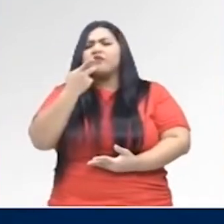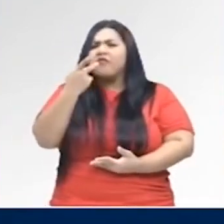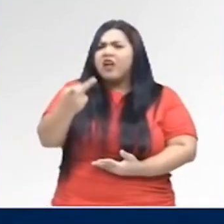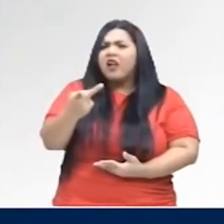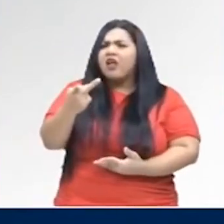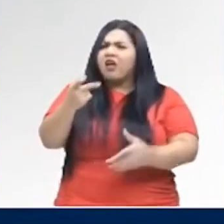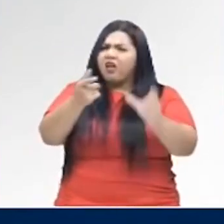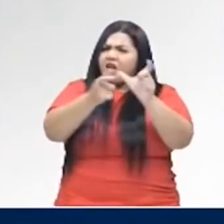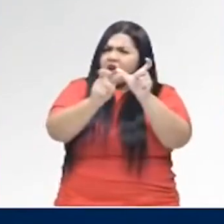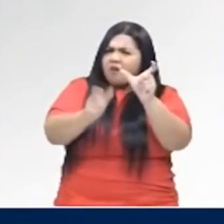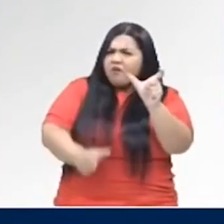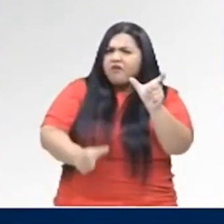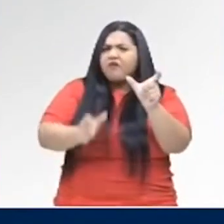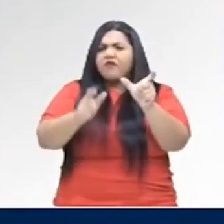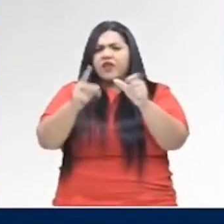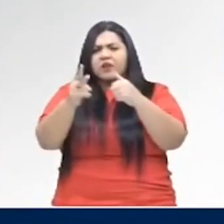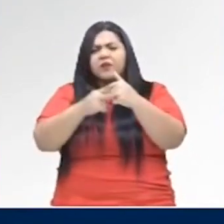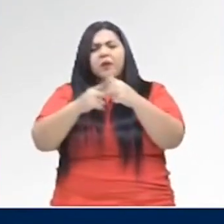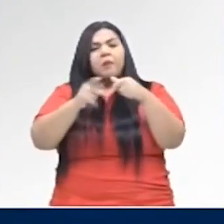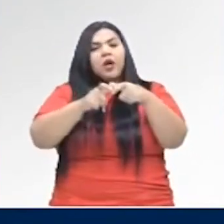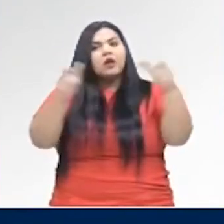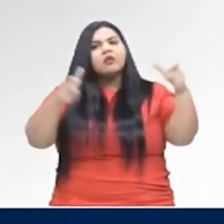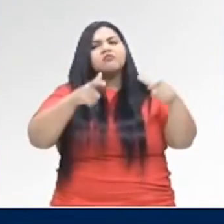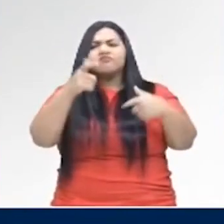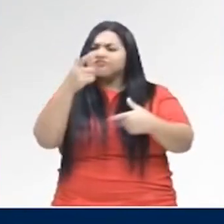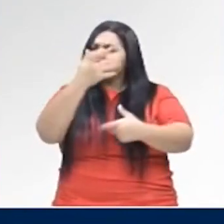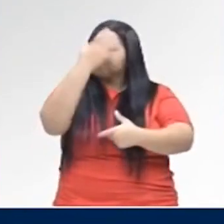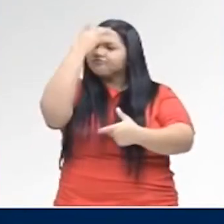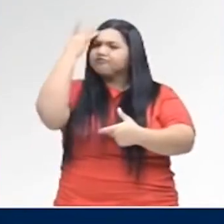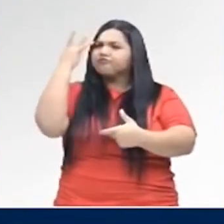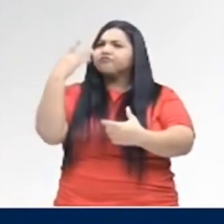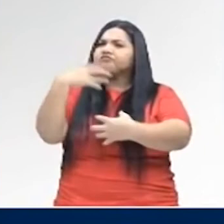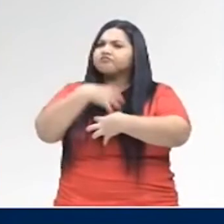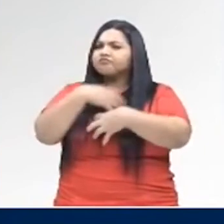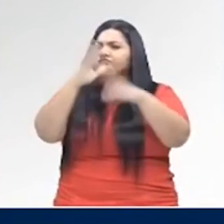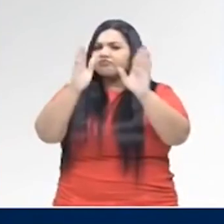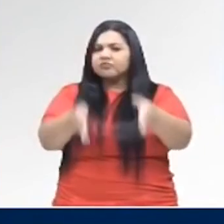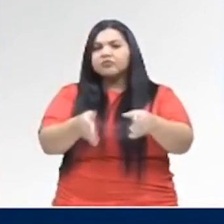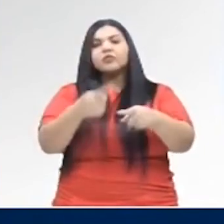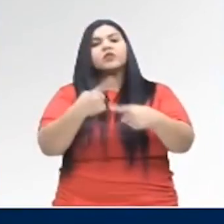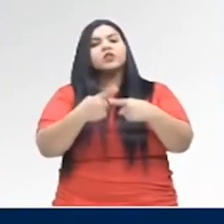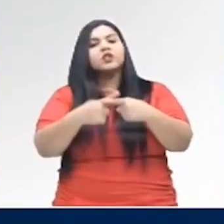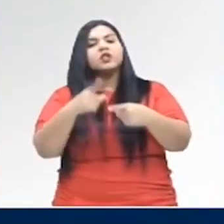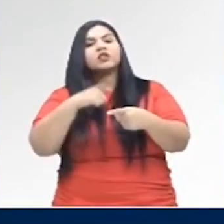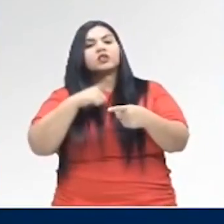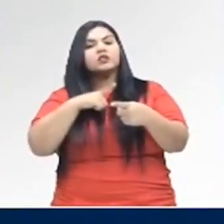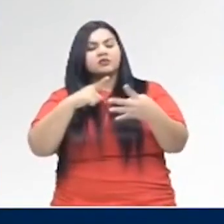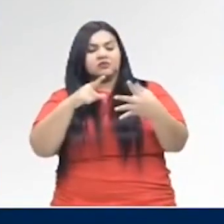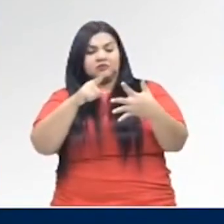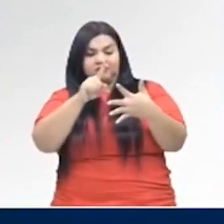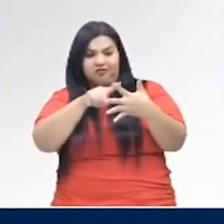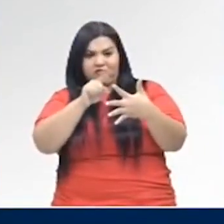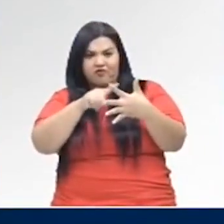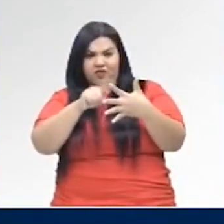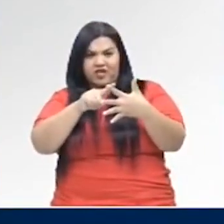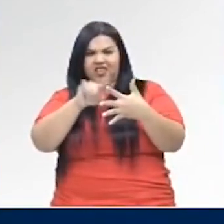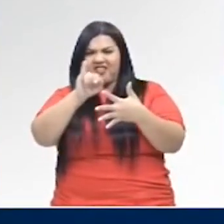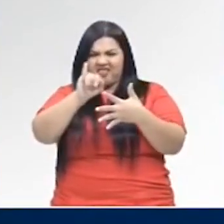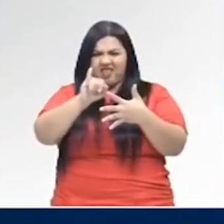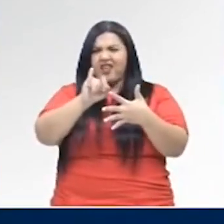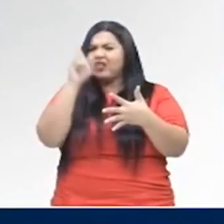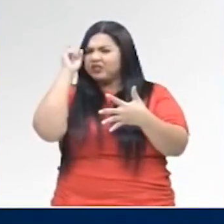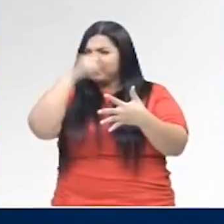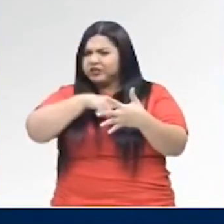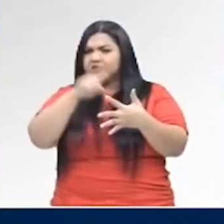conjugar algum verbo? A maioria das pessoas já sentiu. Sabe por quê? Porque nós temos verbos irregulares. São difíceis.